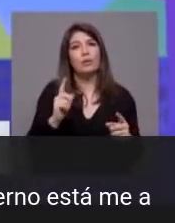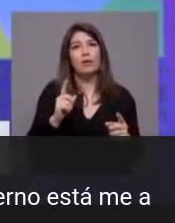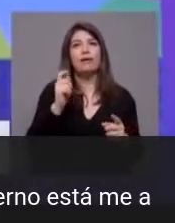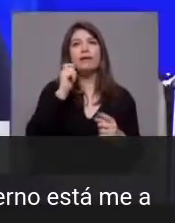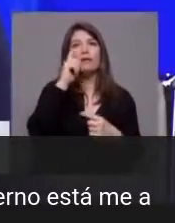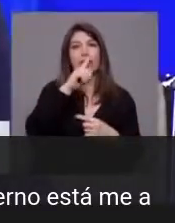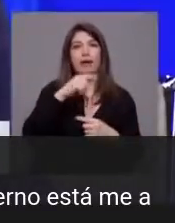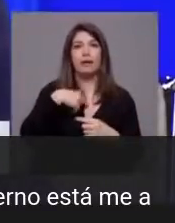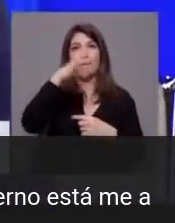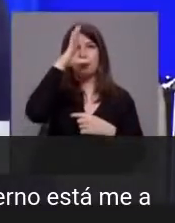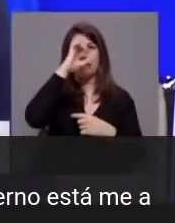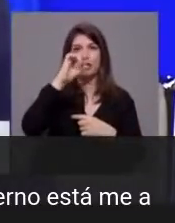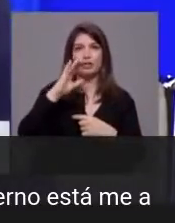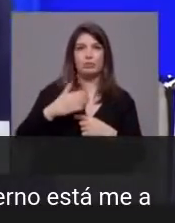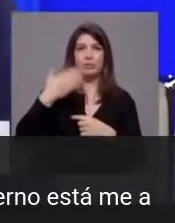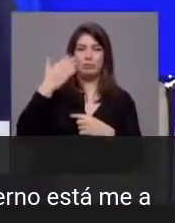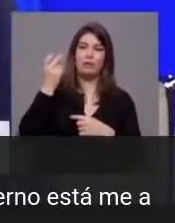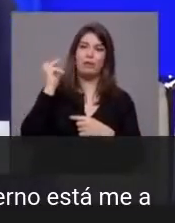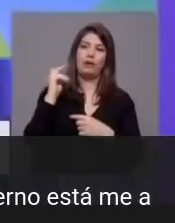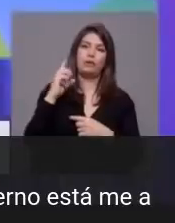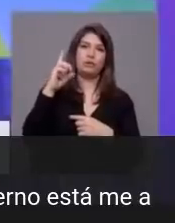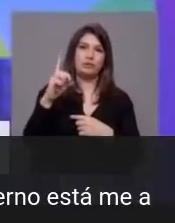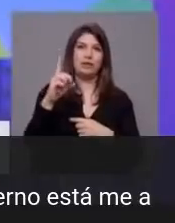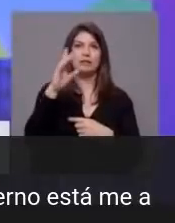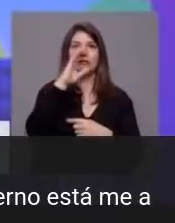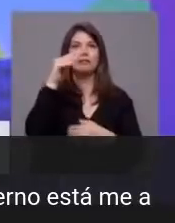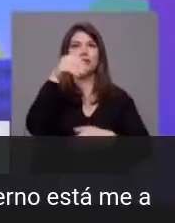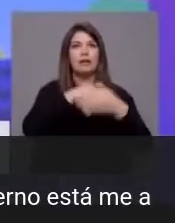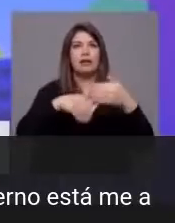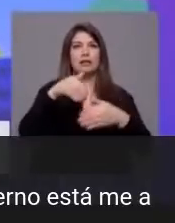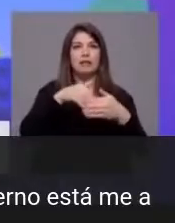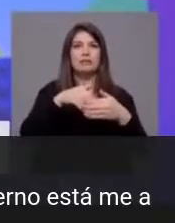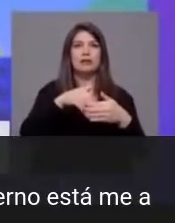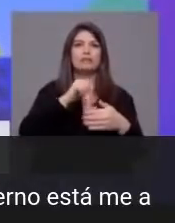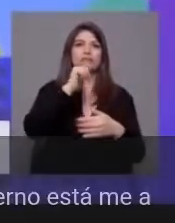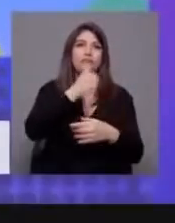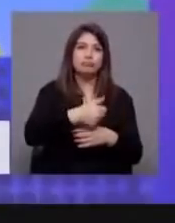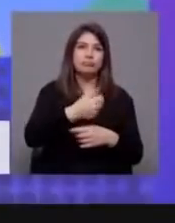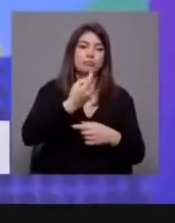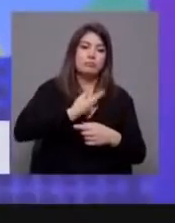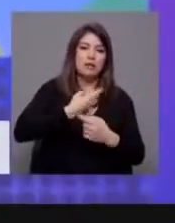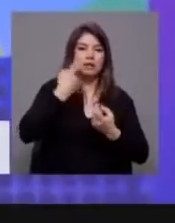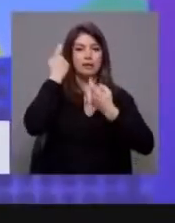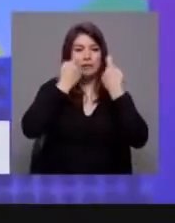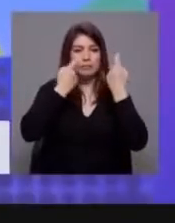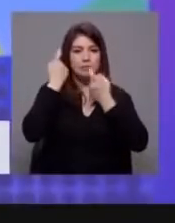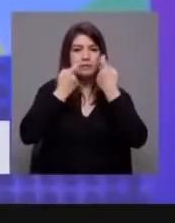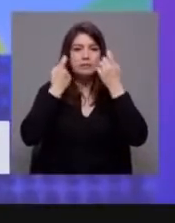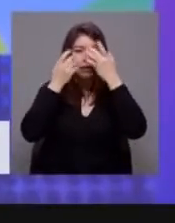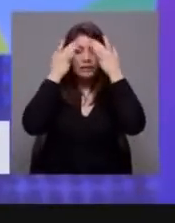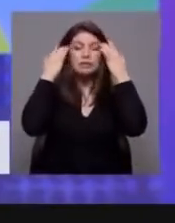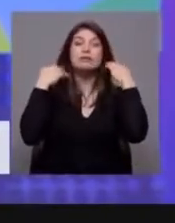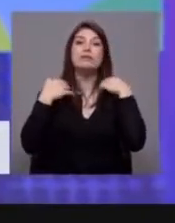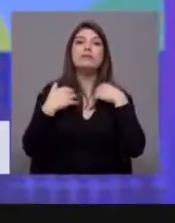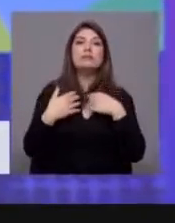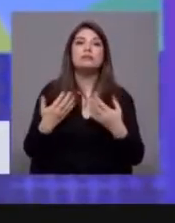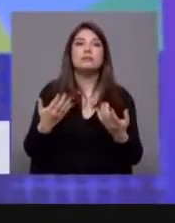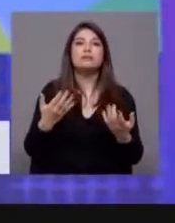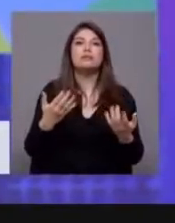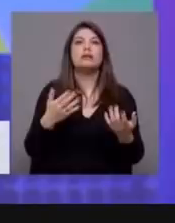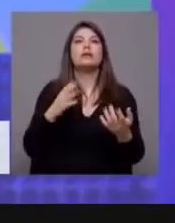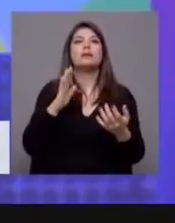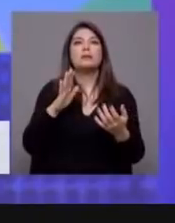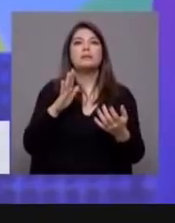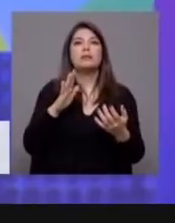primeiro-ministro durante seis anos, eleições europeias, perde as eleições, tem que ter a humilação, é um voto de desconfiança dos nossos cidadãos. maioria absoluta, vai